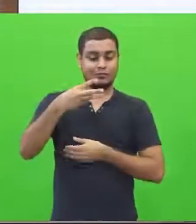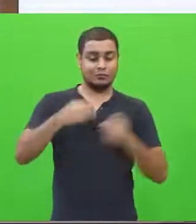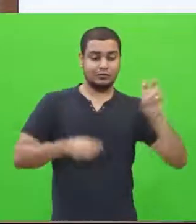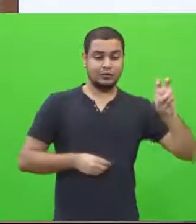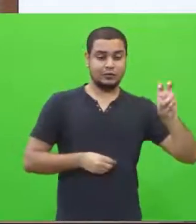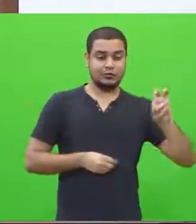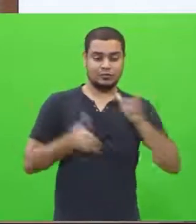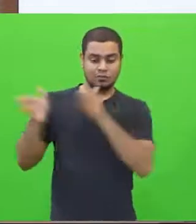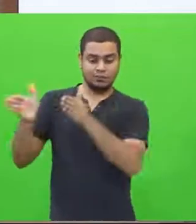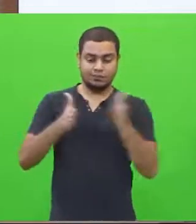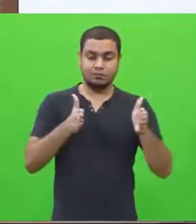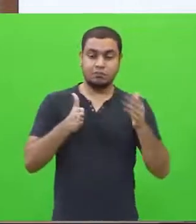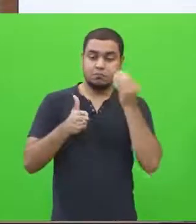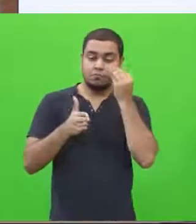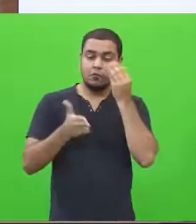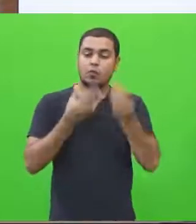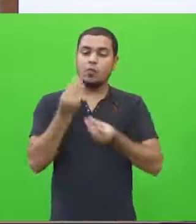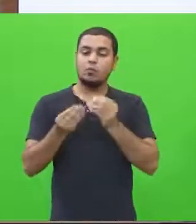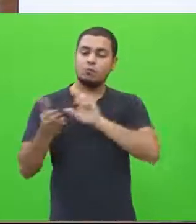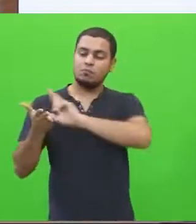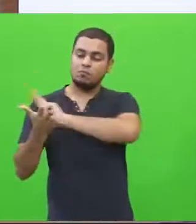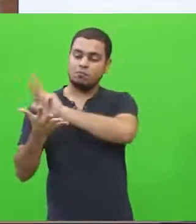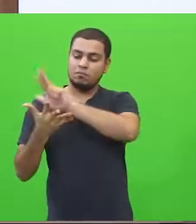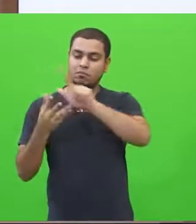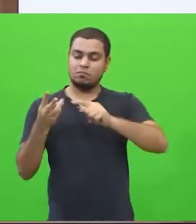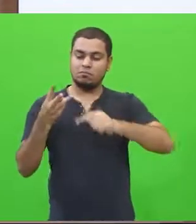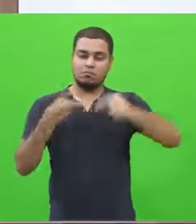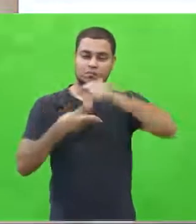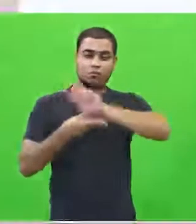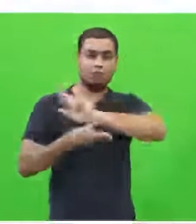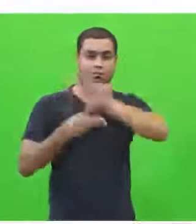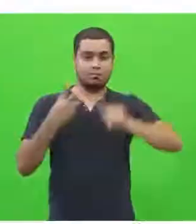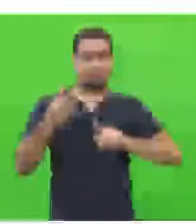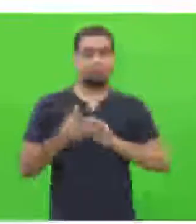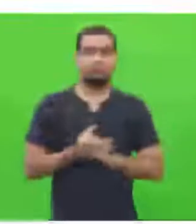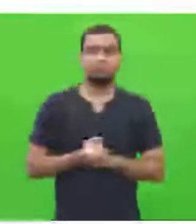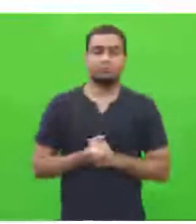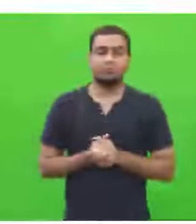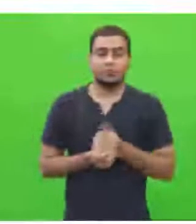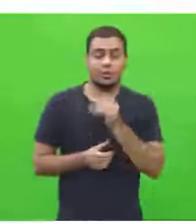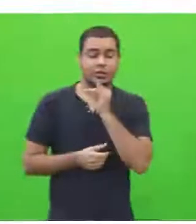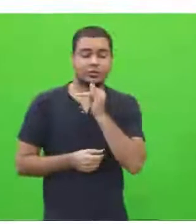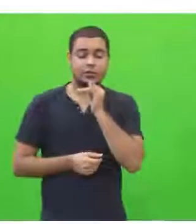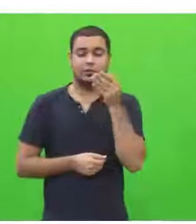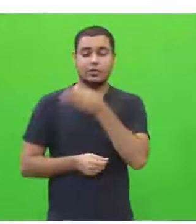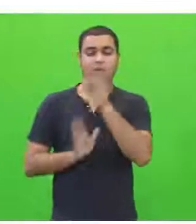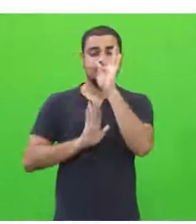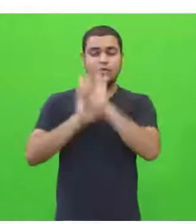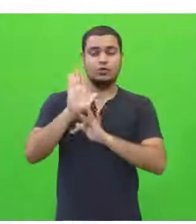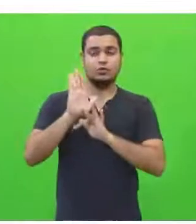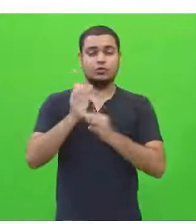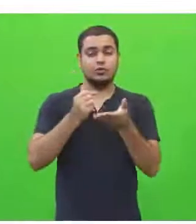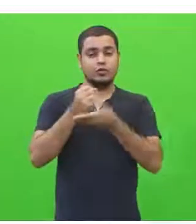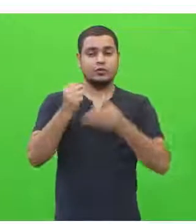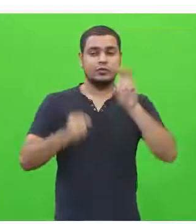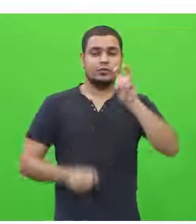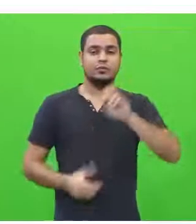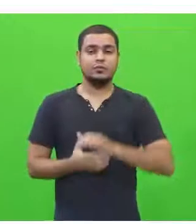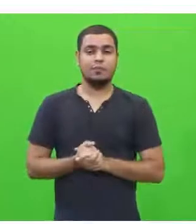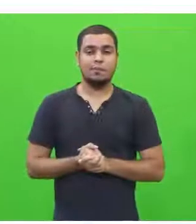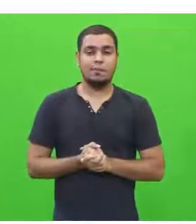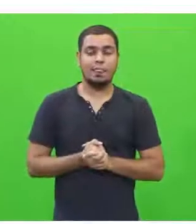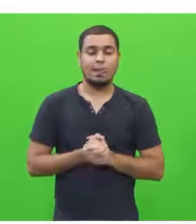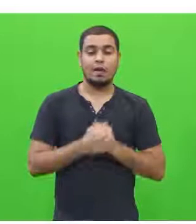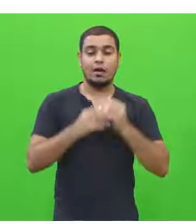demonstrando o domínio da escrita formal da língua portuguesa. Veja aí o exemplo do nível 5. A